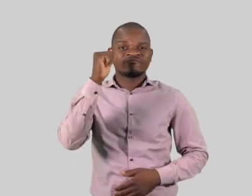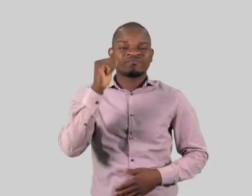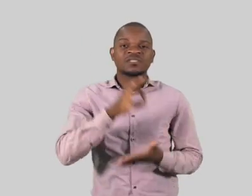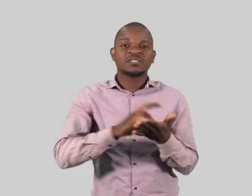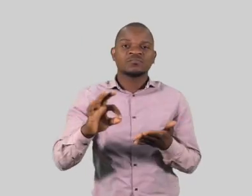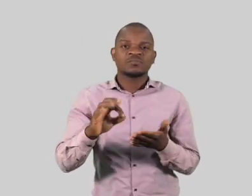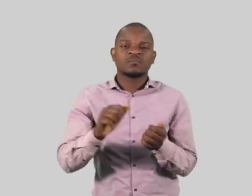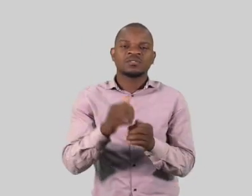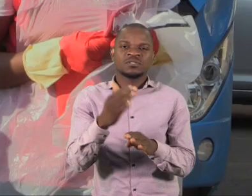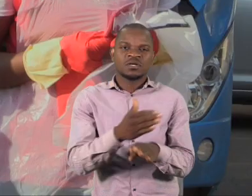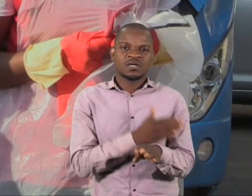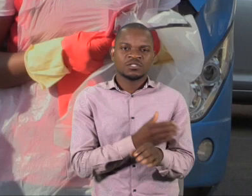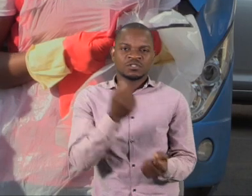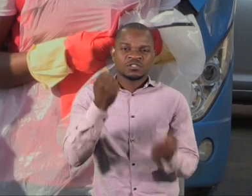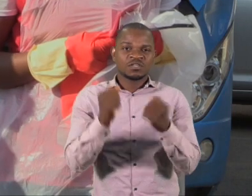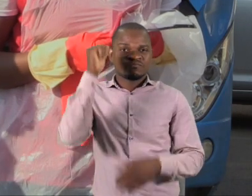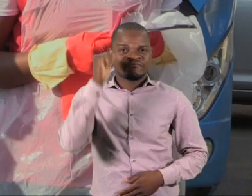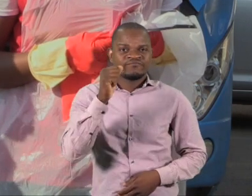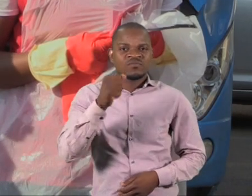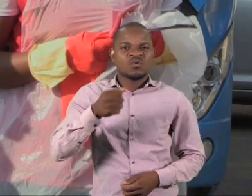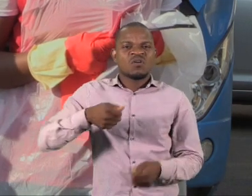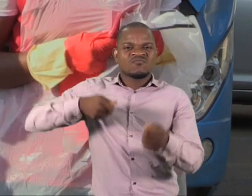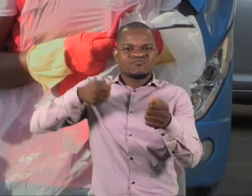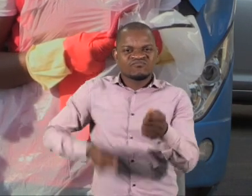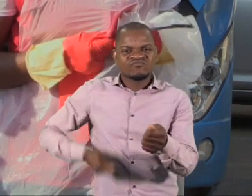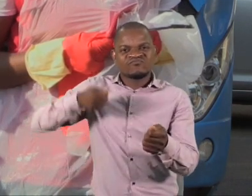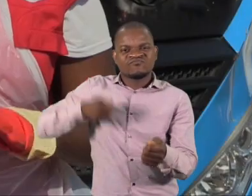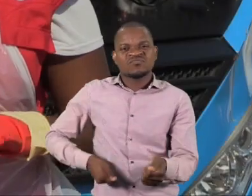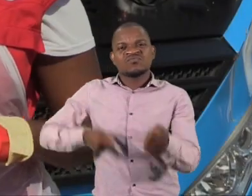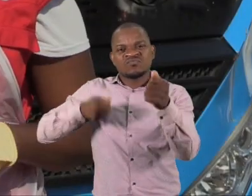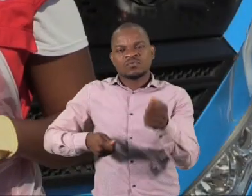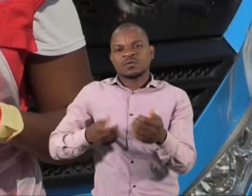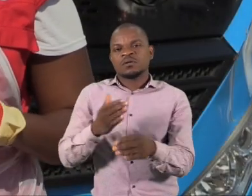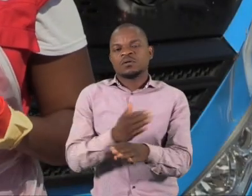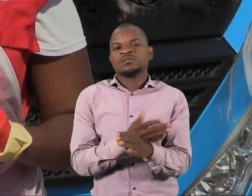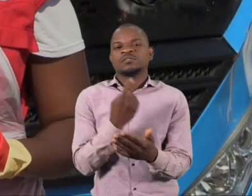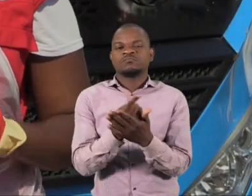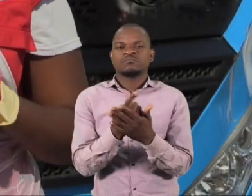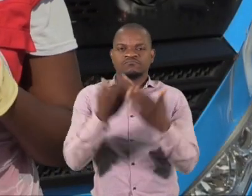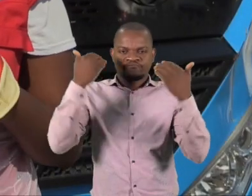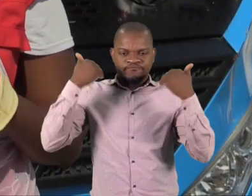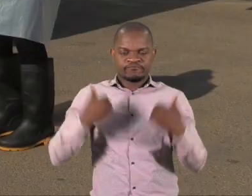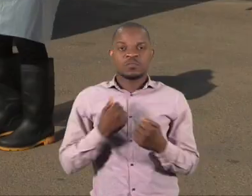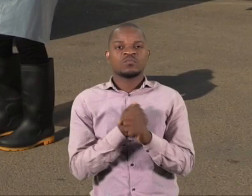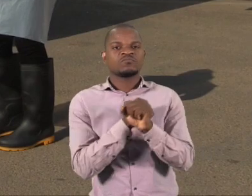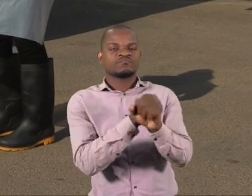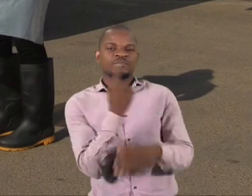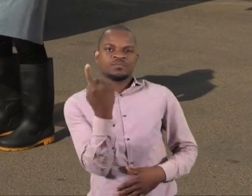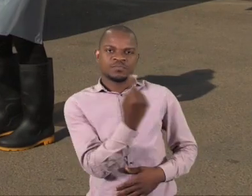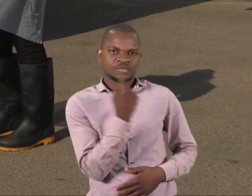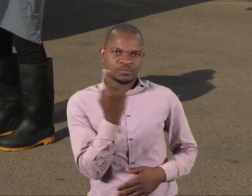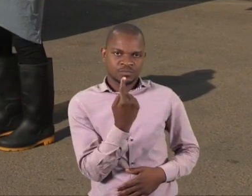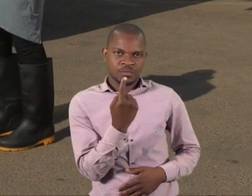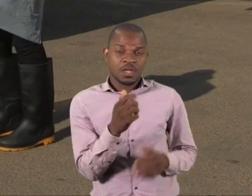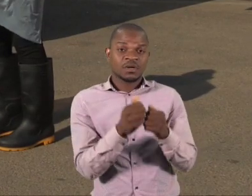Desinfecção de veículos Antes de desinfetar o veículo pessoal que vai realizar o trabalho, precisa usar o equipamento de